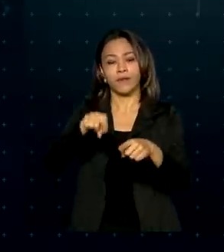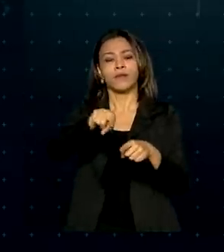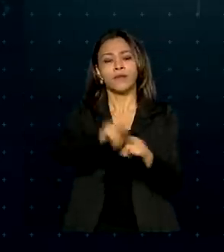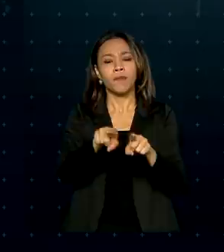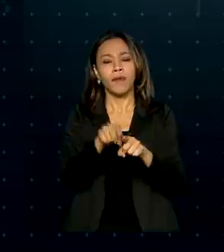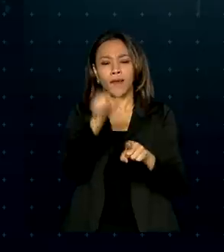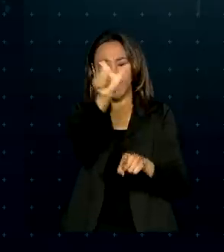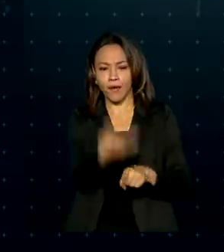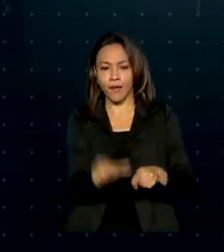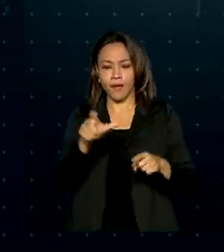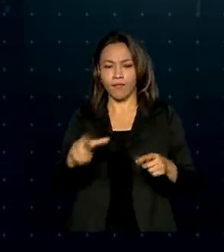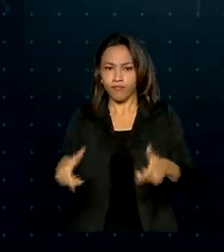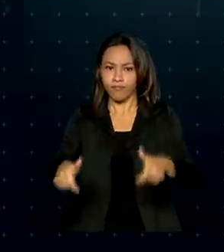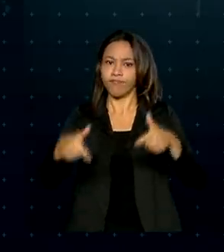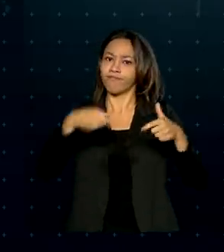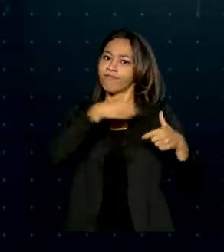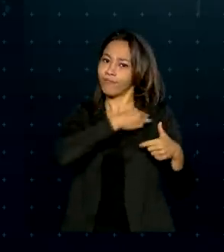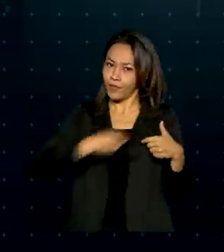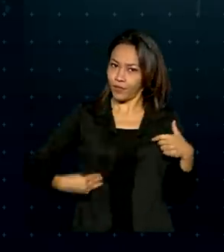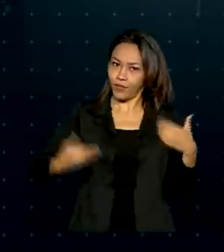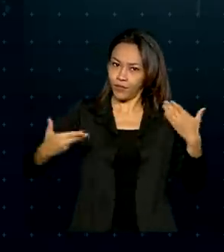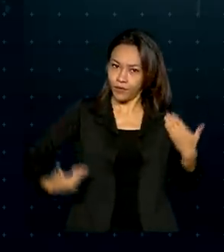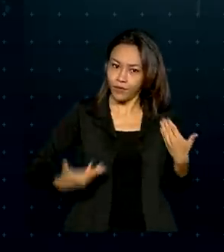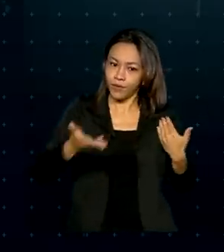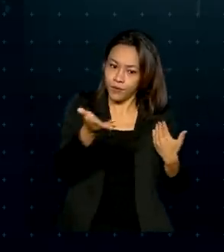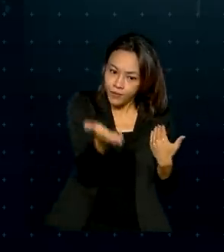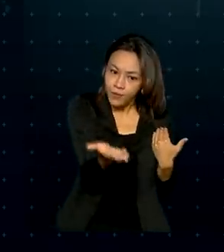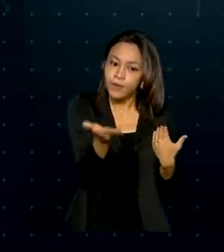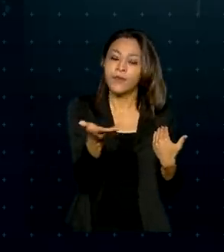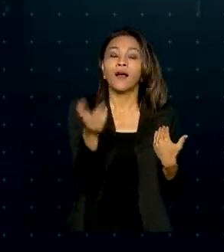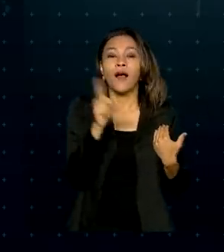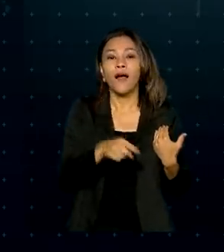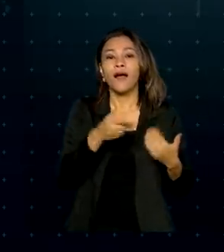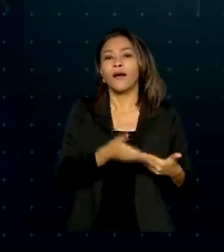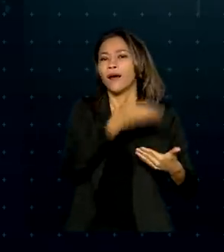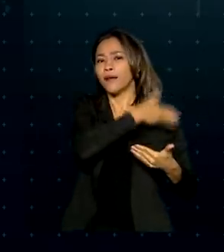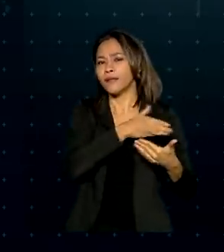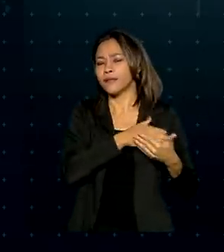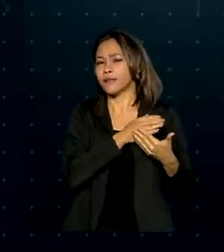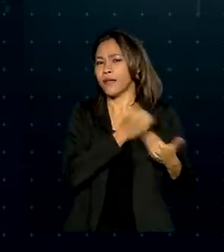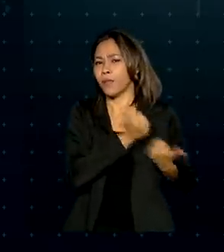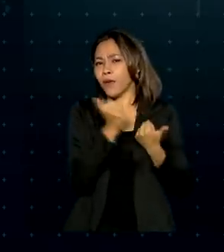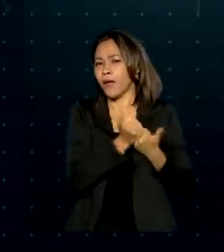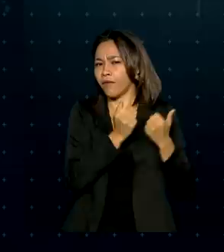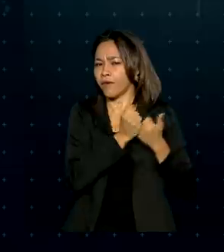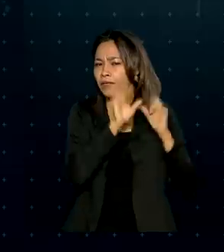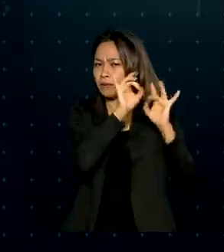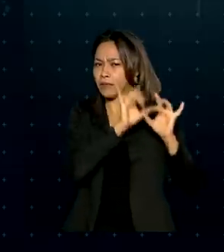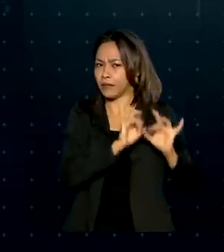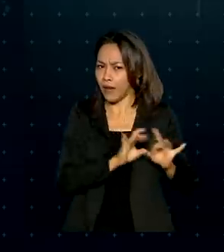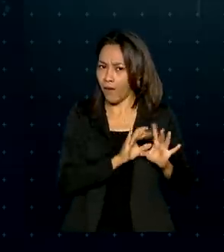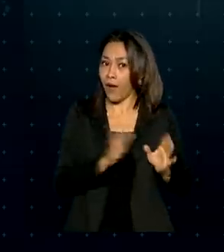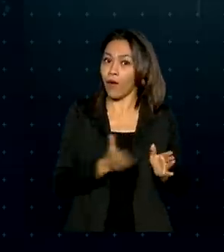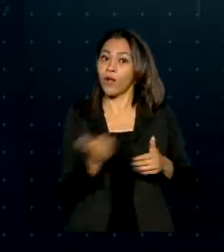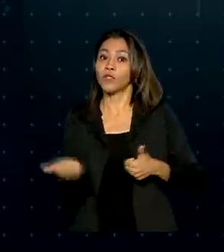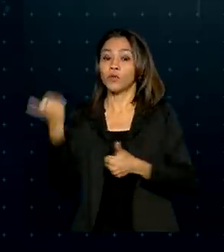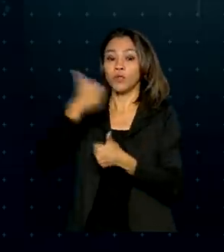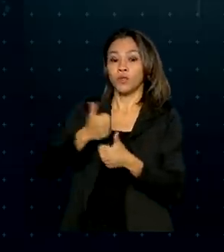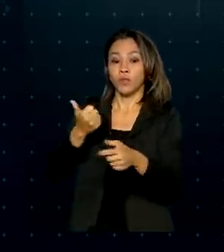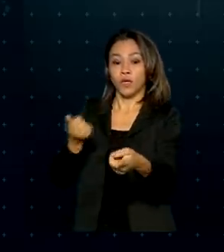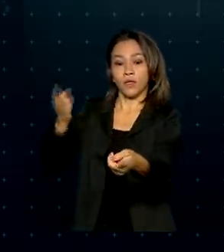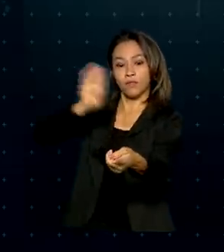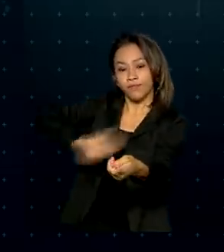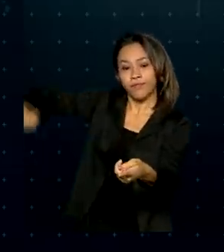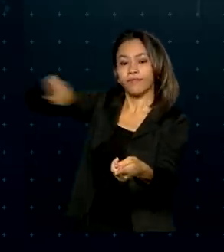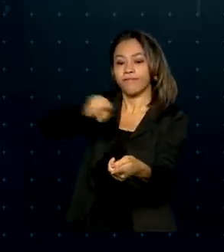assume é o embaixador Carlos Alberto Franco França, assessor especial da presidência. Ele entra no lugar de Ernesto